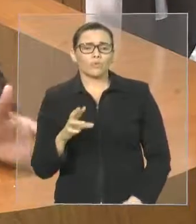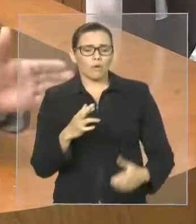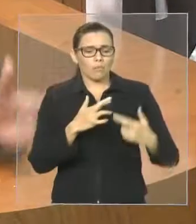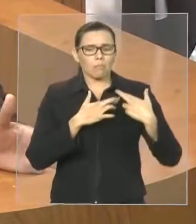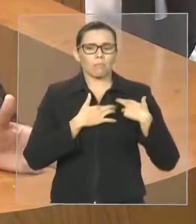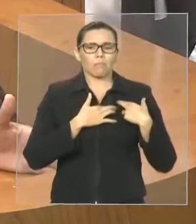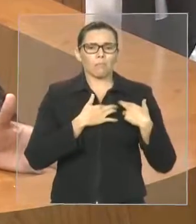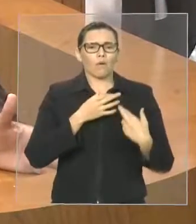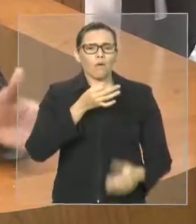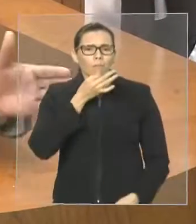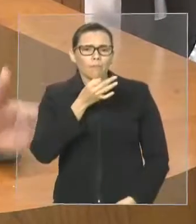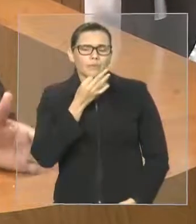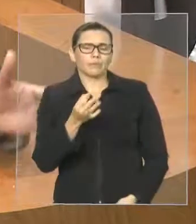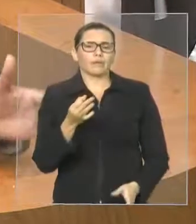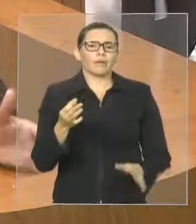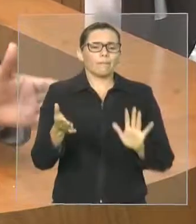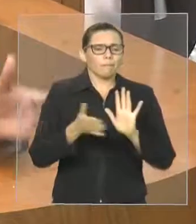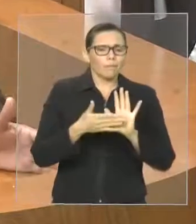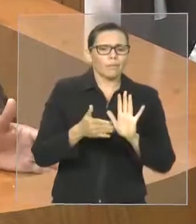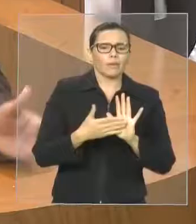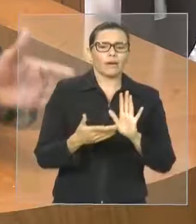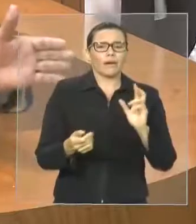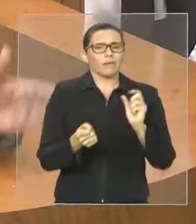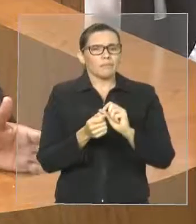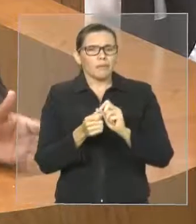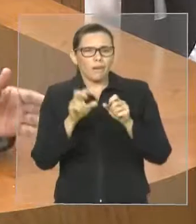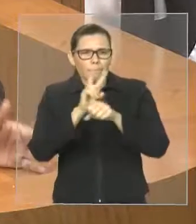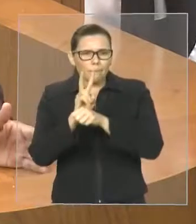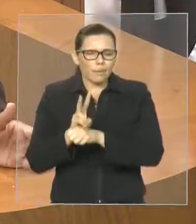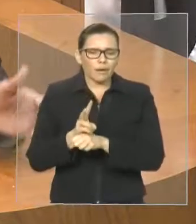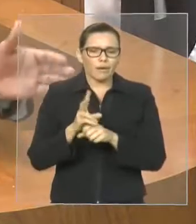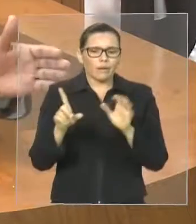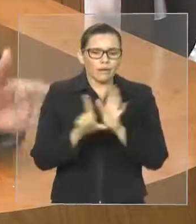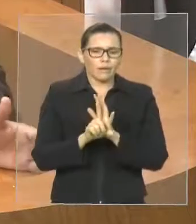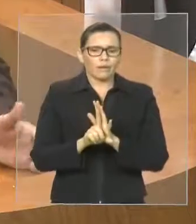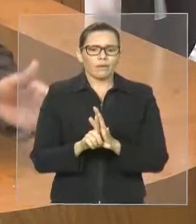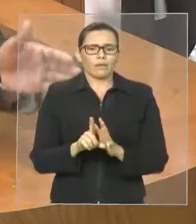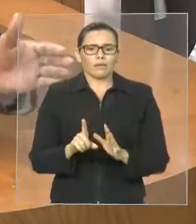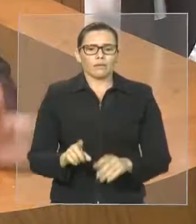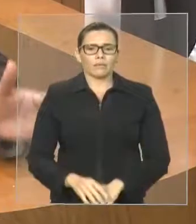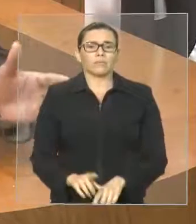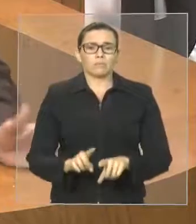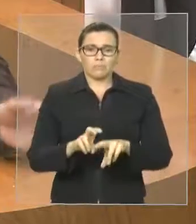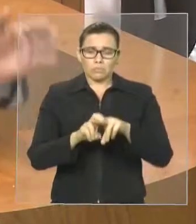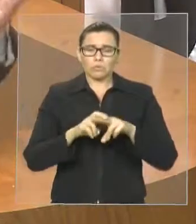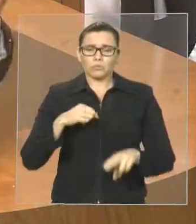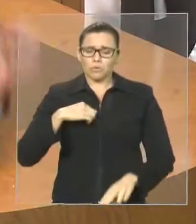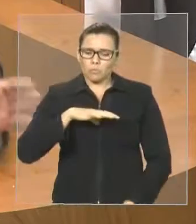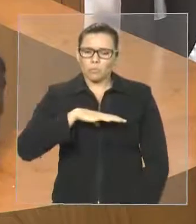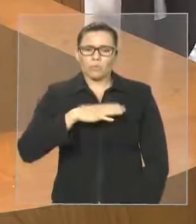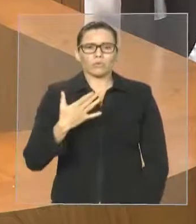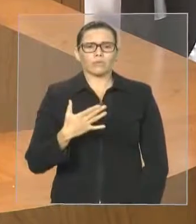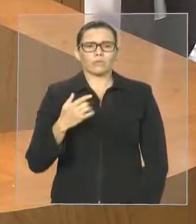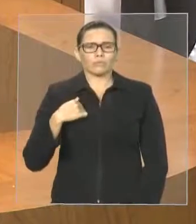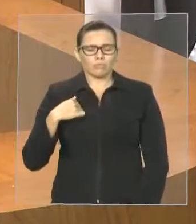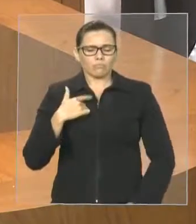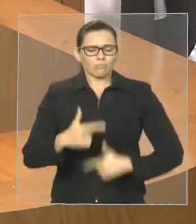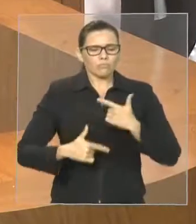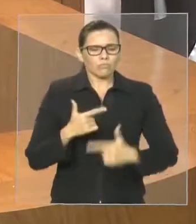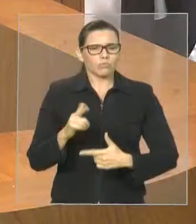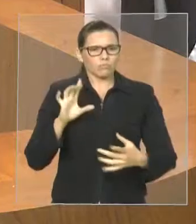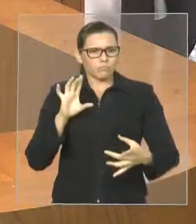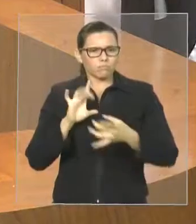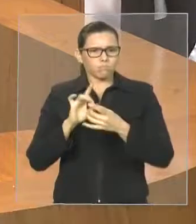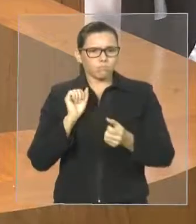tem um deputado que não é omisso. Um deputado que está do lado da educação e do lado do professor. E vou, junto com vocês, até as últimas consequências.